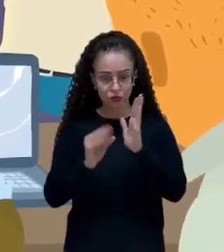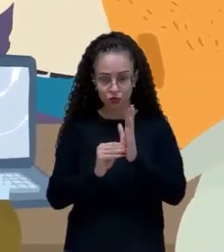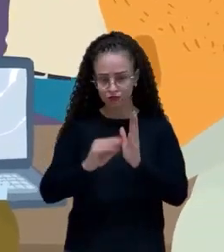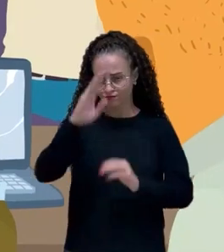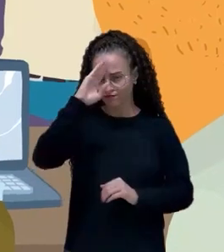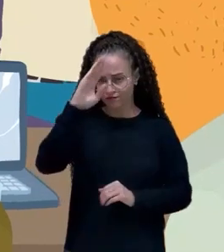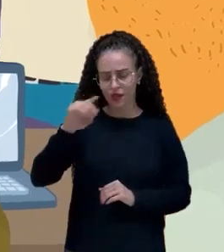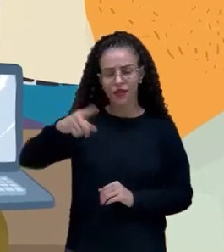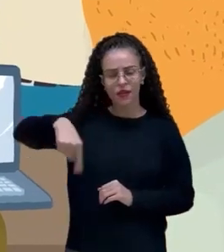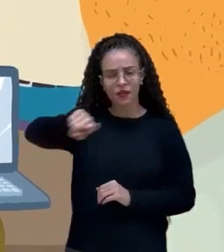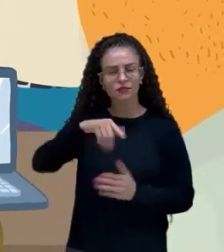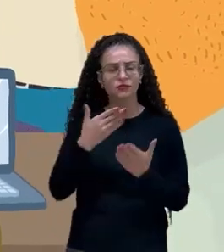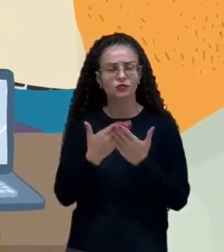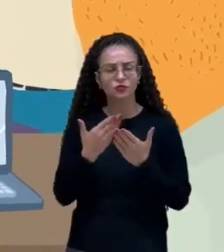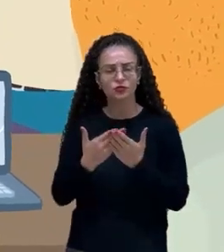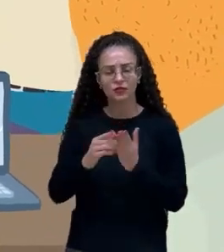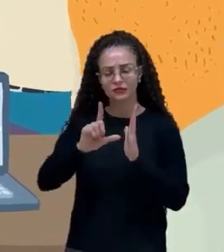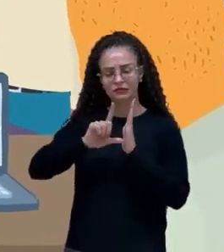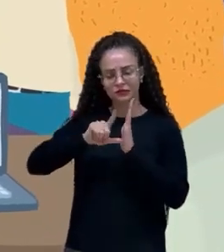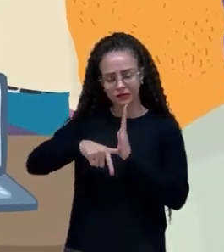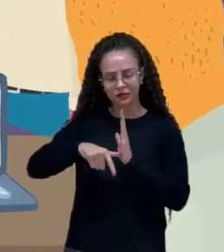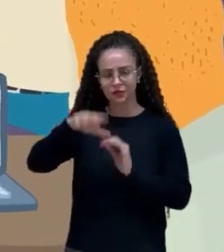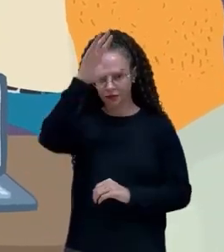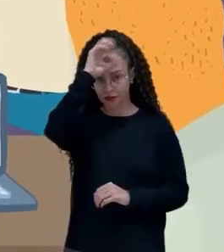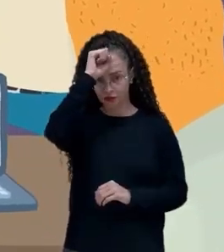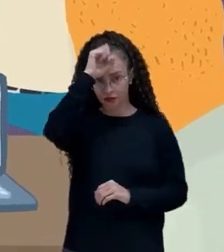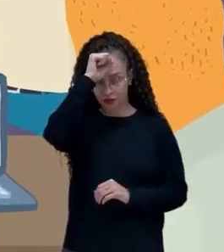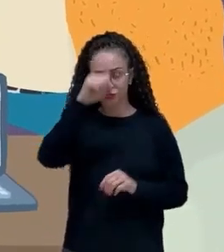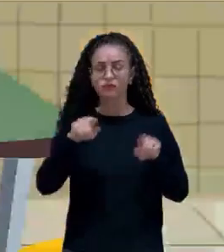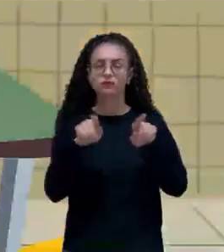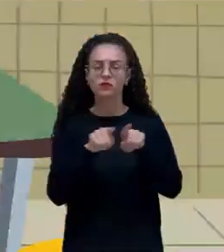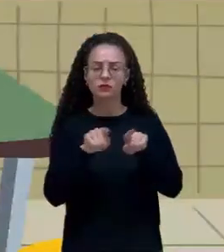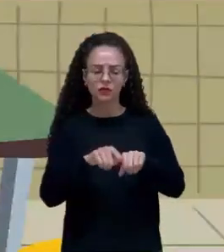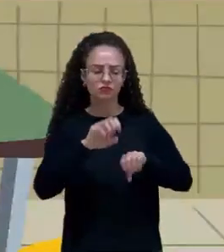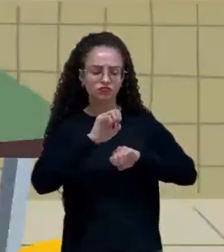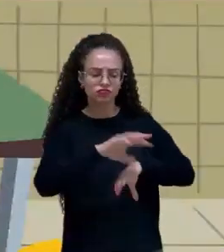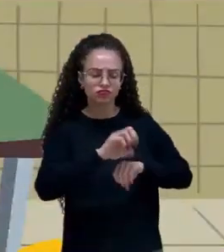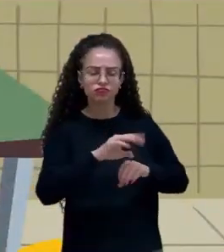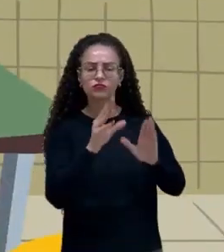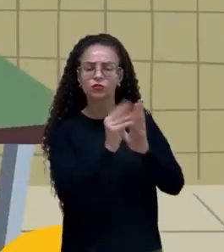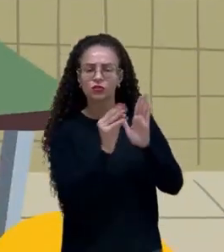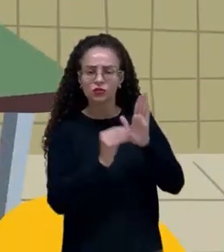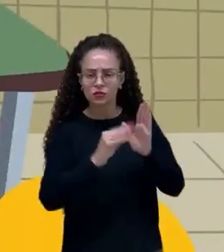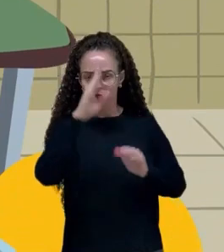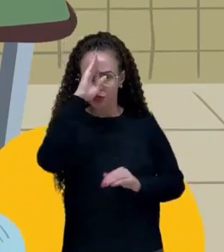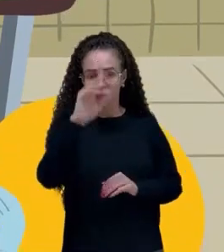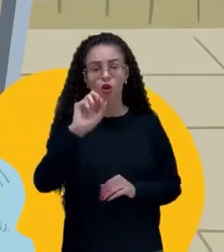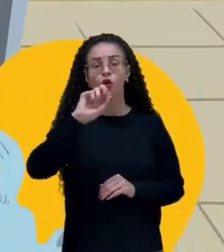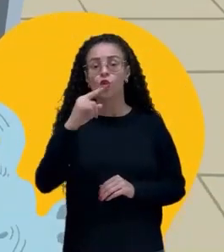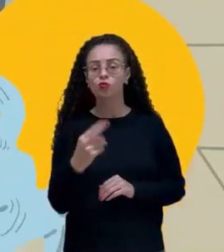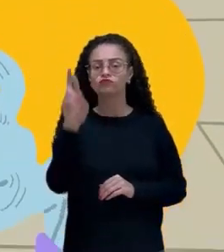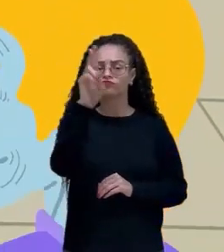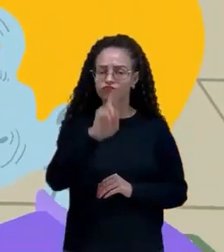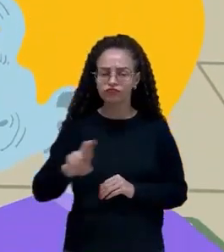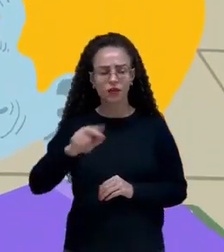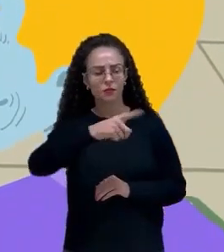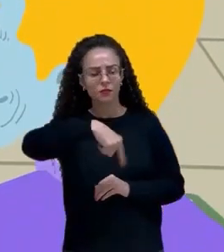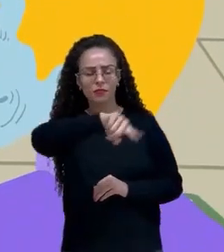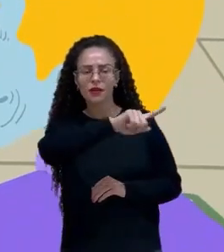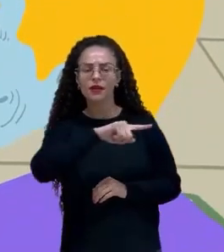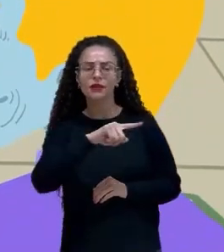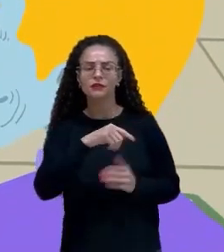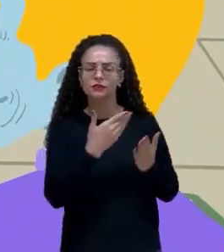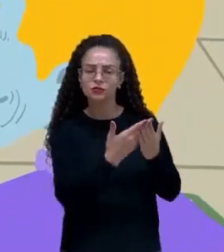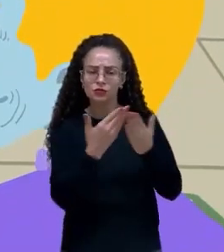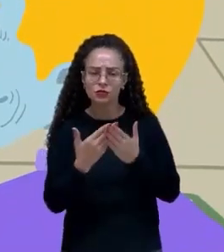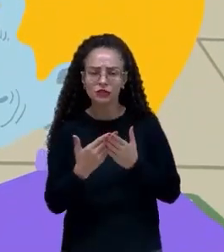essenciais com os estudantes que apresentam defasagem de aprendizagem. Trabalhar os conteúdos essenciais ou retomar os conteúdos para